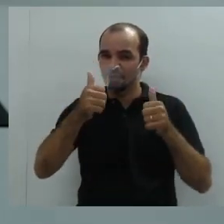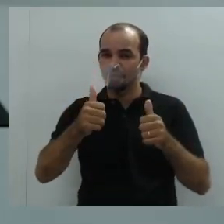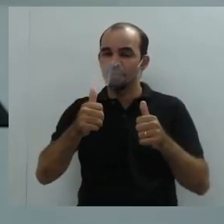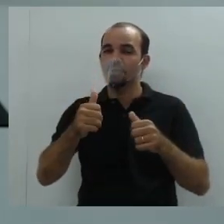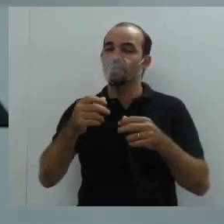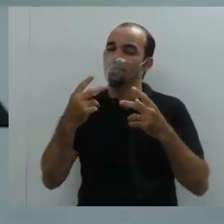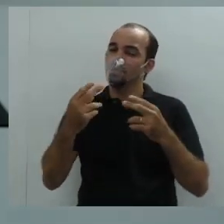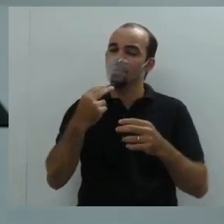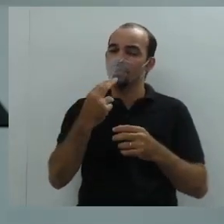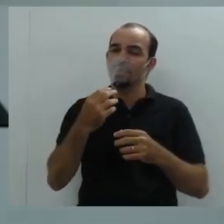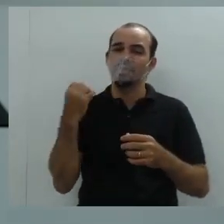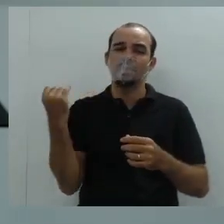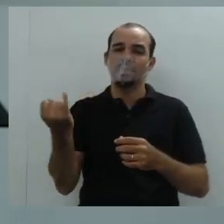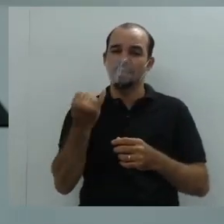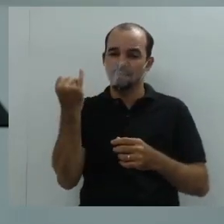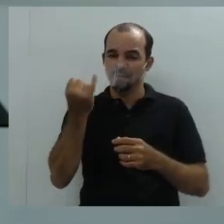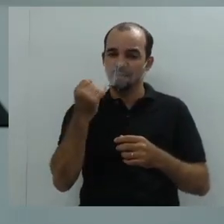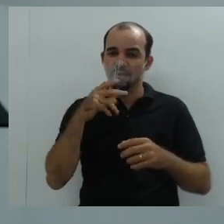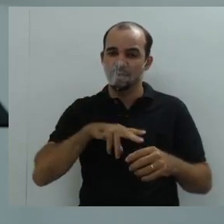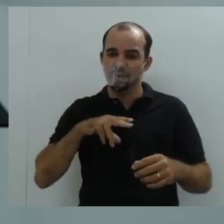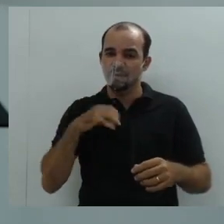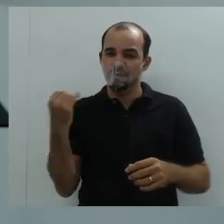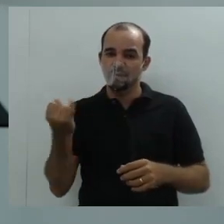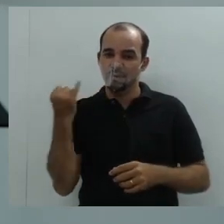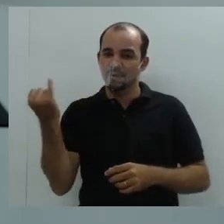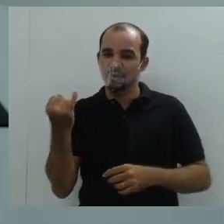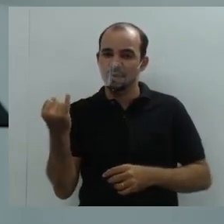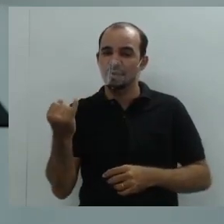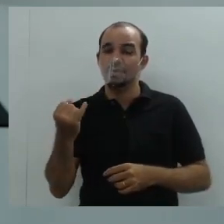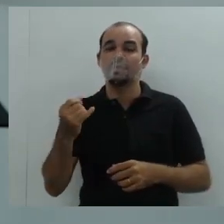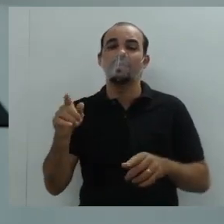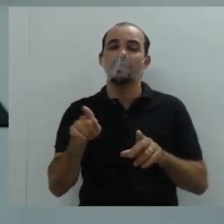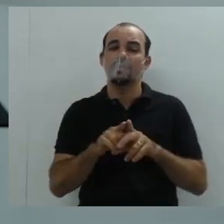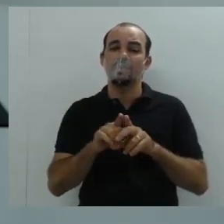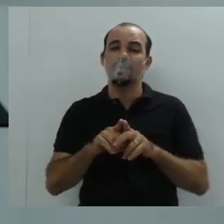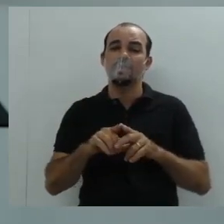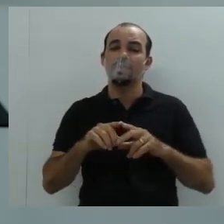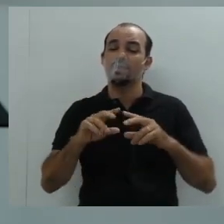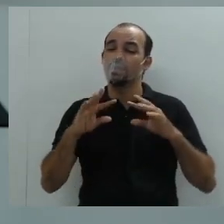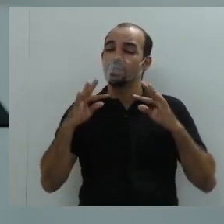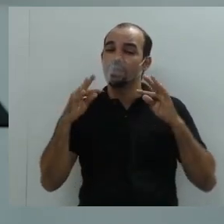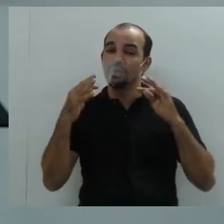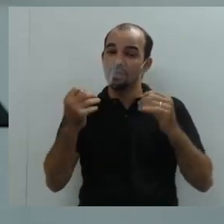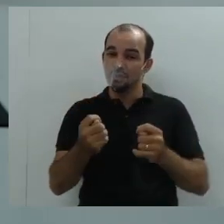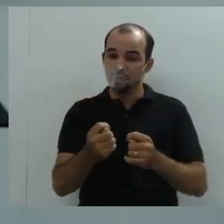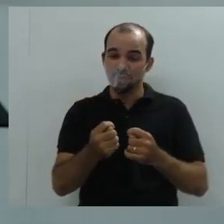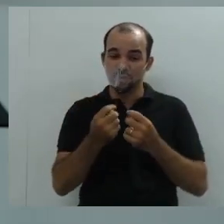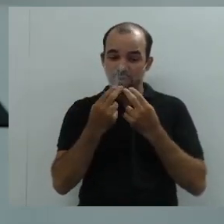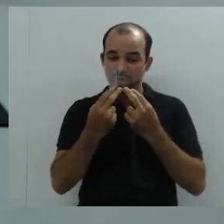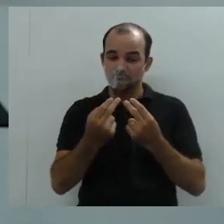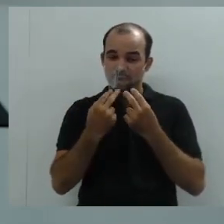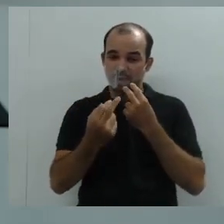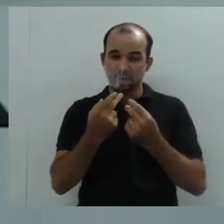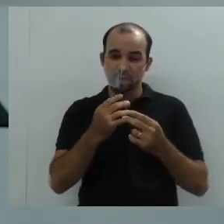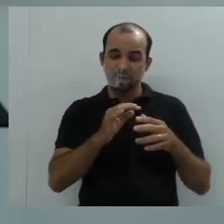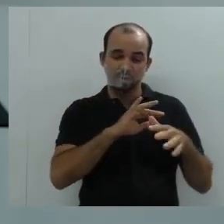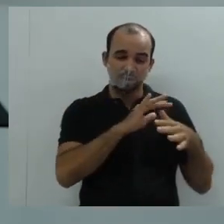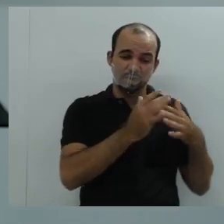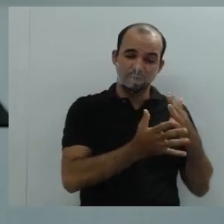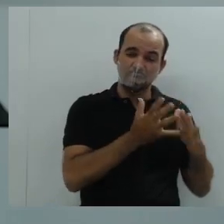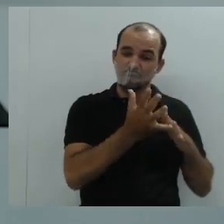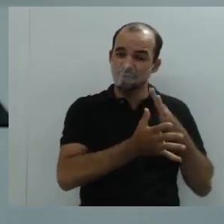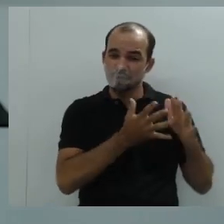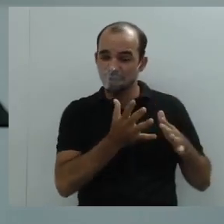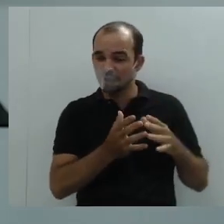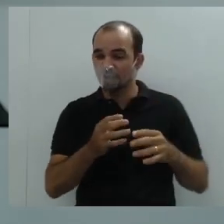língua portuguesa. E não é só porque é o nosso idioma nativo, não. É porque realmente o estudo da língua e todo esse processo